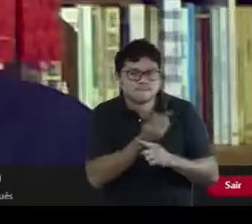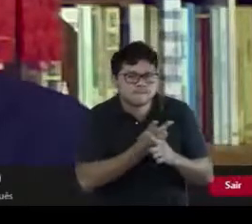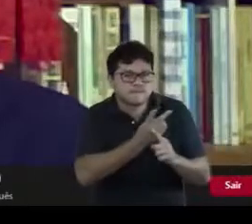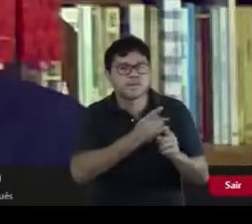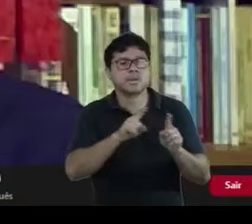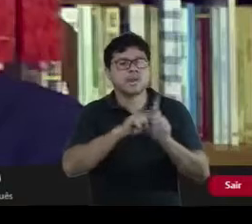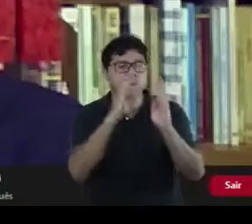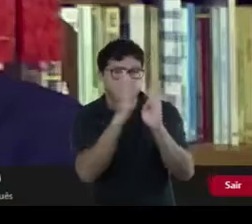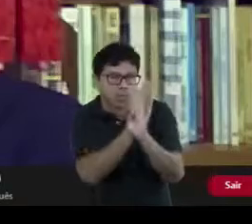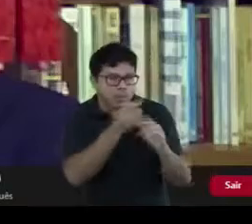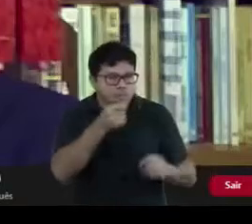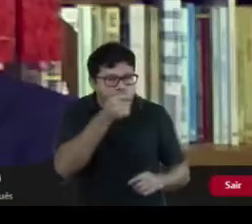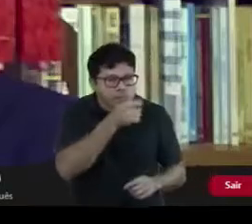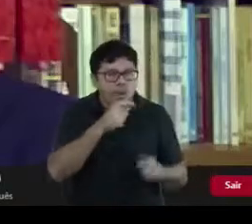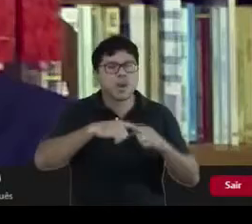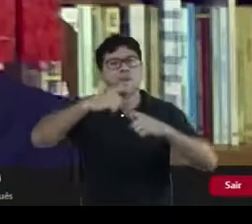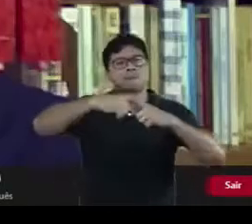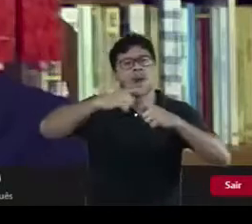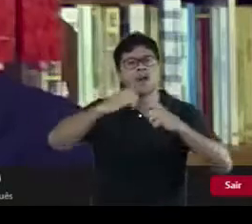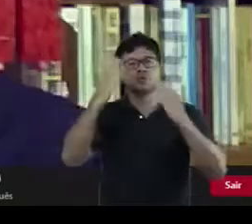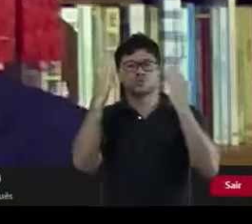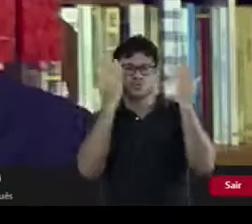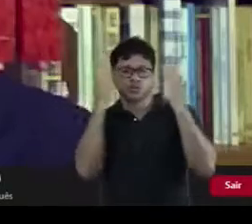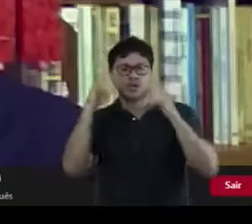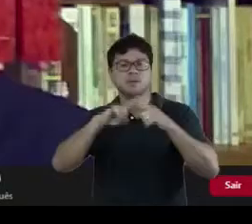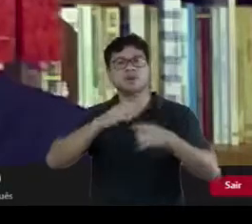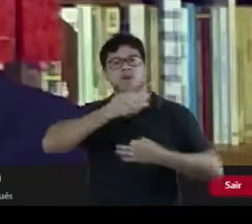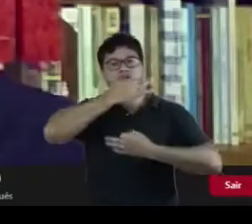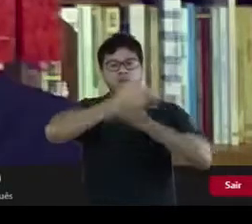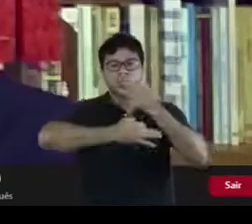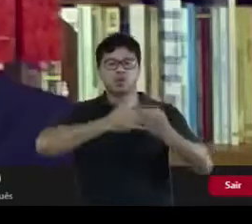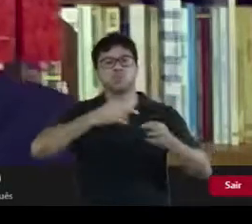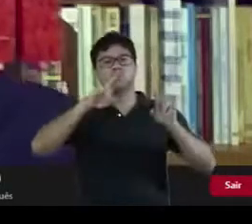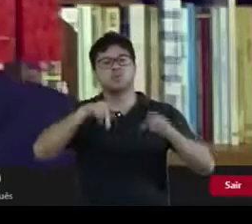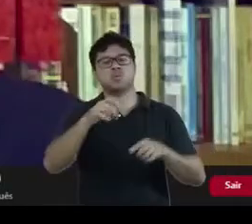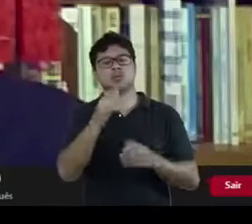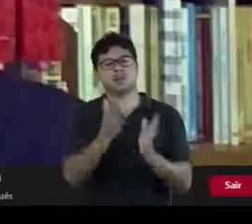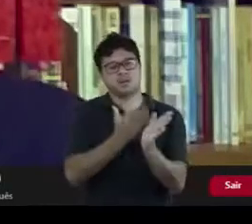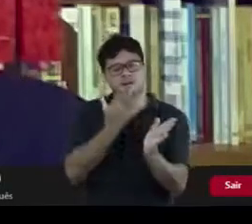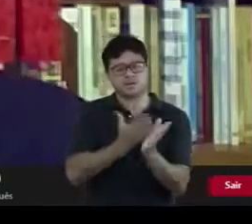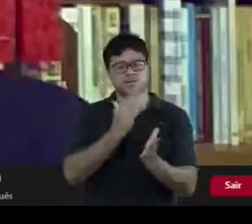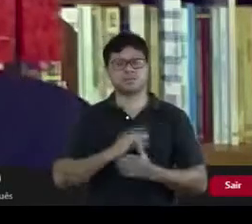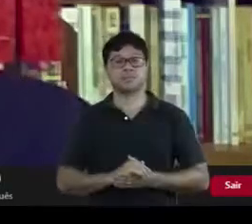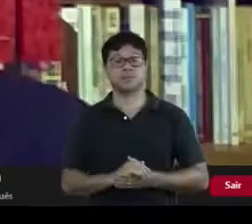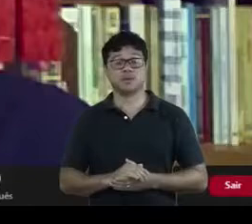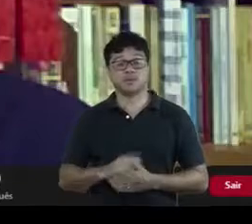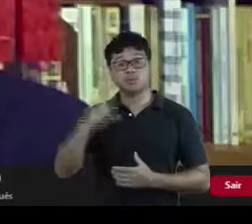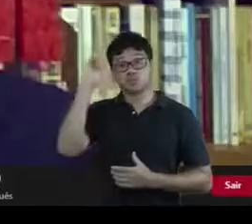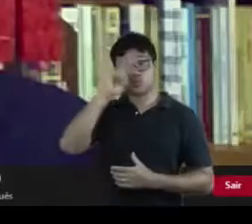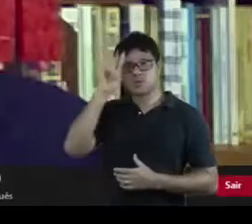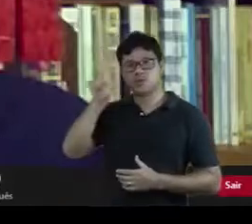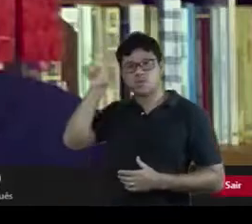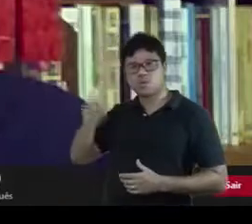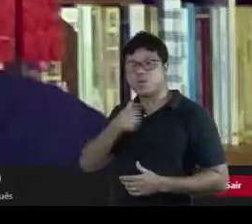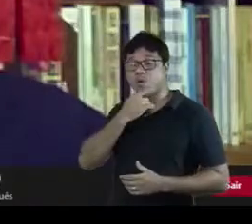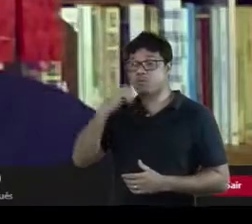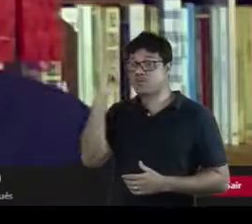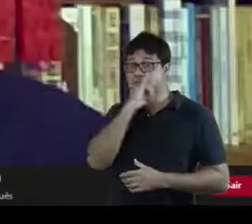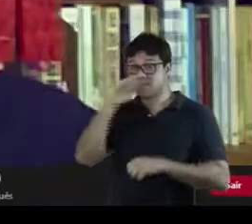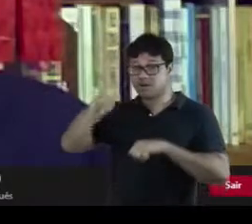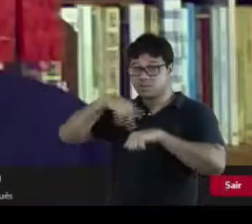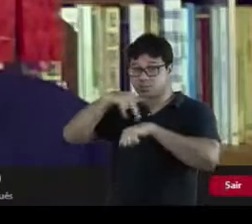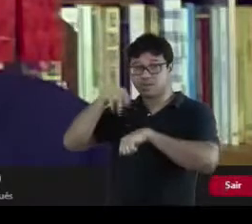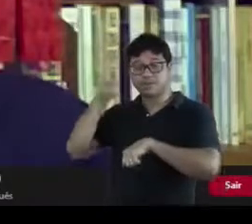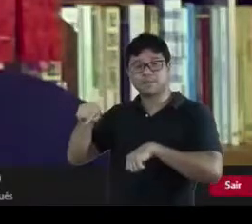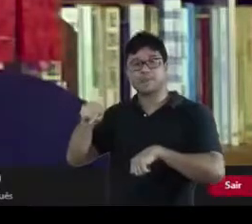detetives, médicos, psicanalistas e críticos de arte. De acordo com o historiador italiano, este conhecimento de